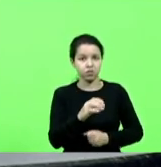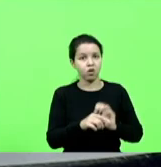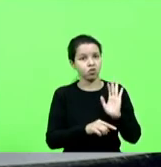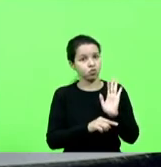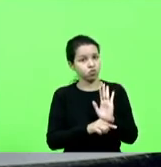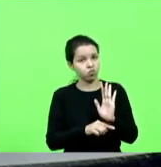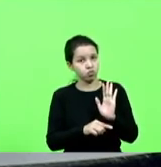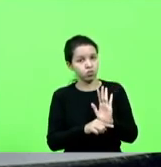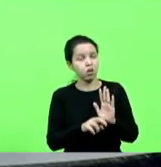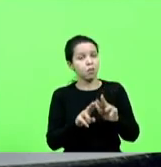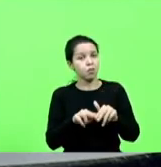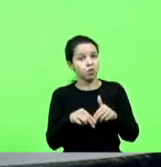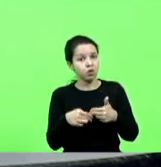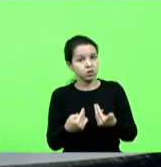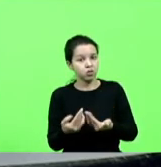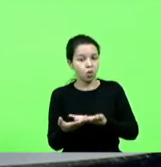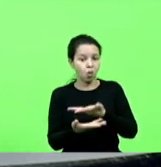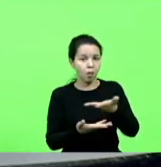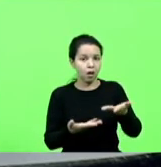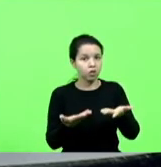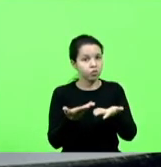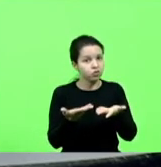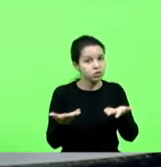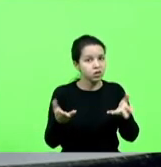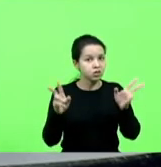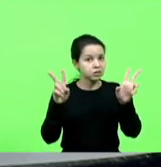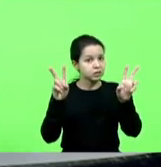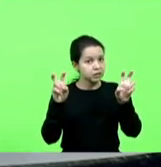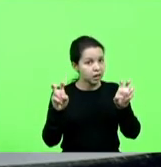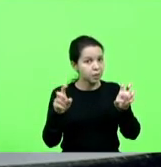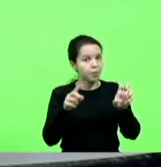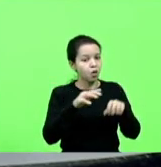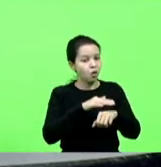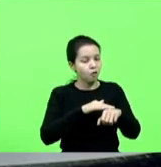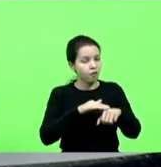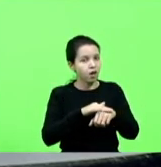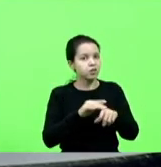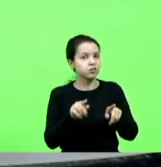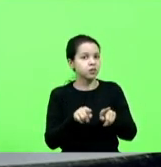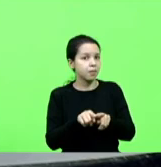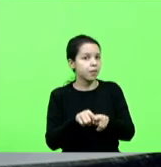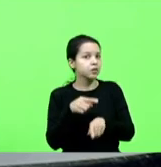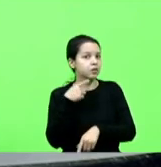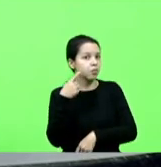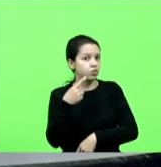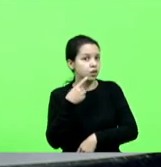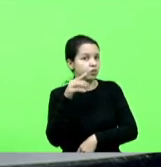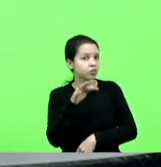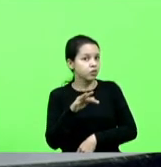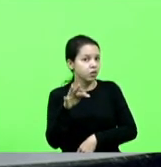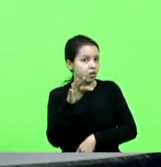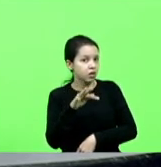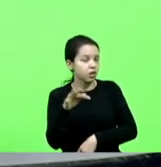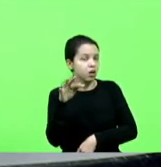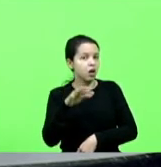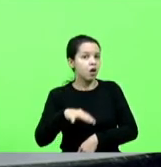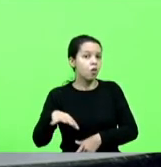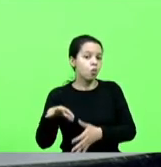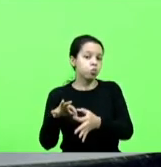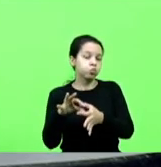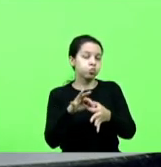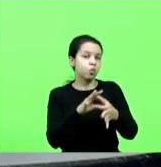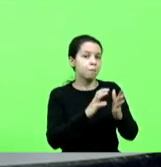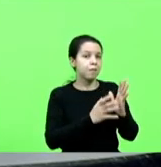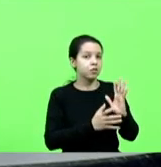divido, compartilho com vossas excelências esse tema para que conversem também com deputados federais das mais diversas correntes partidárias